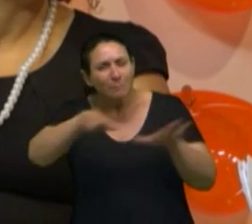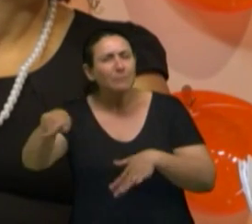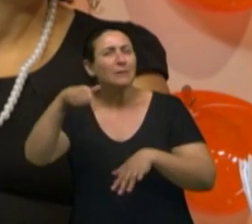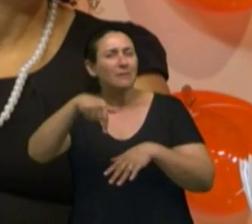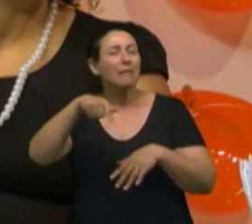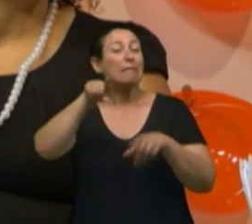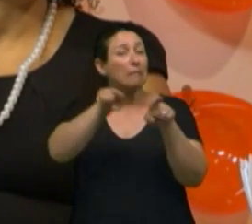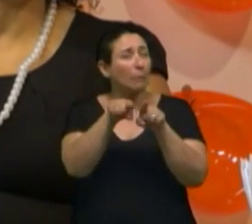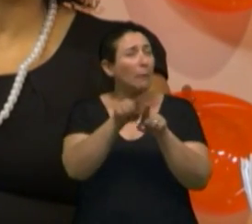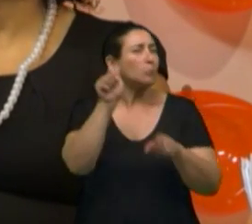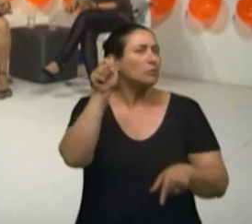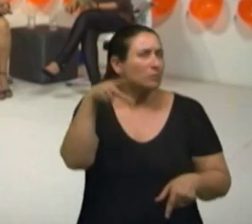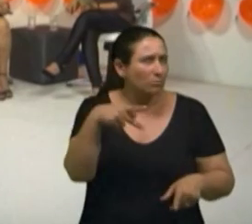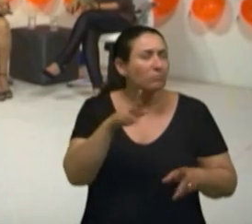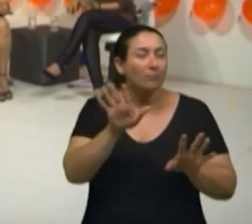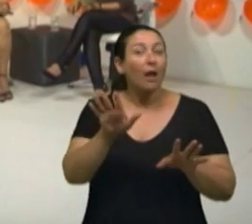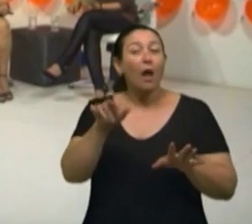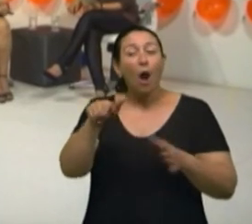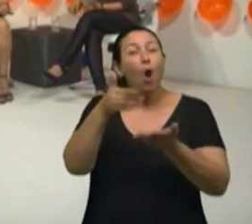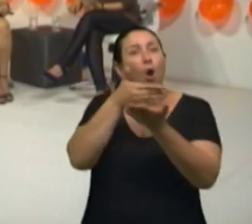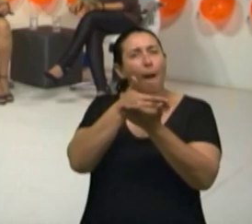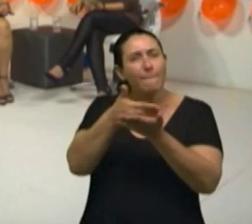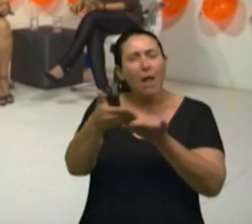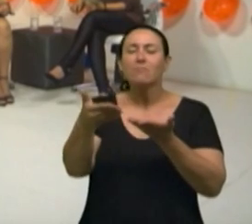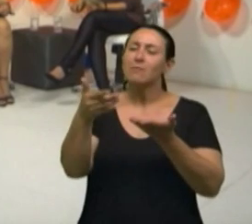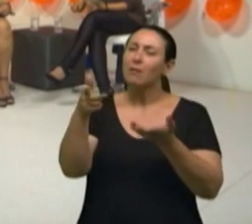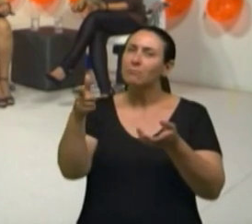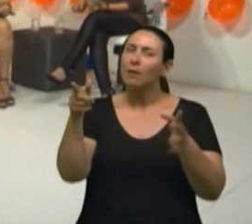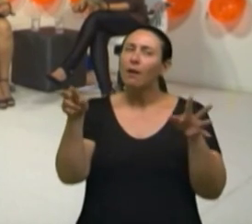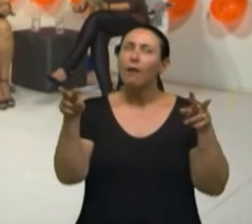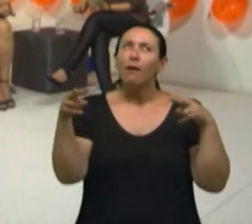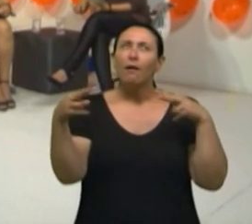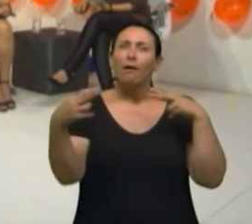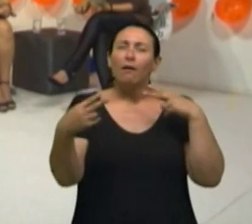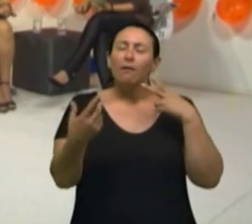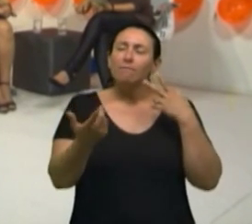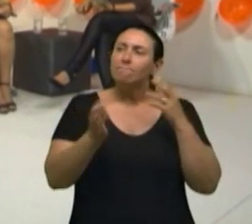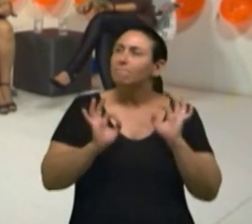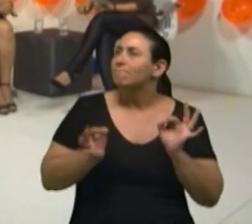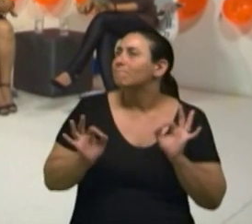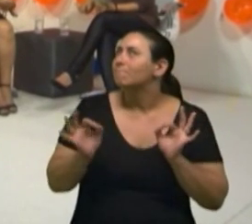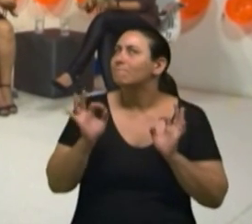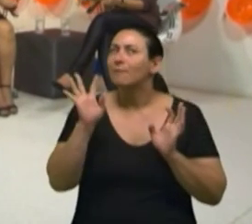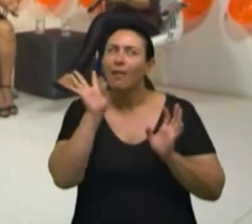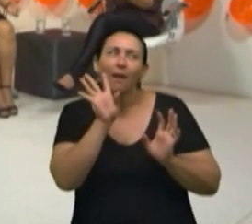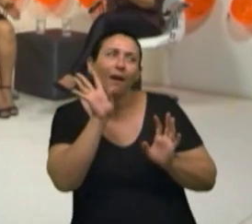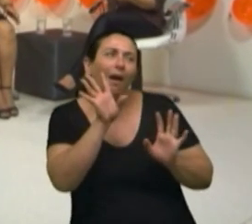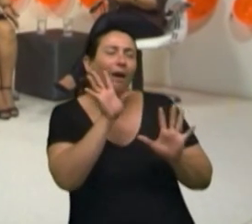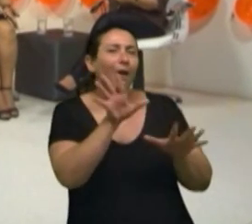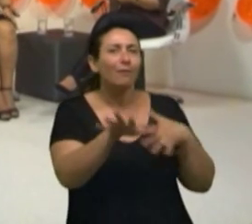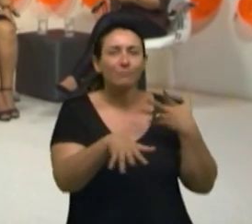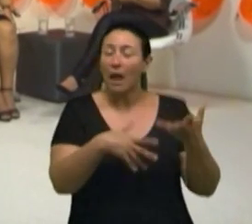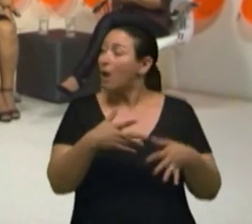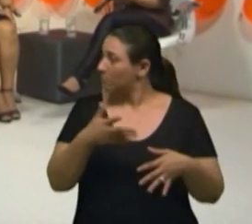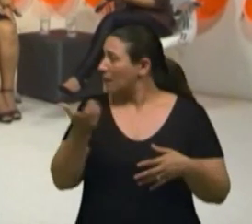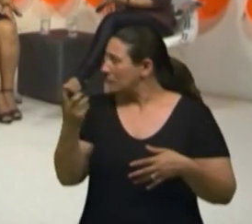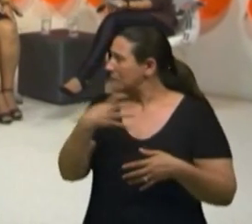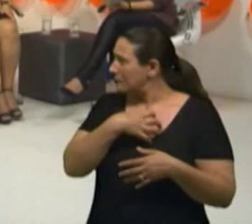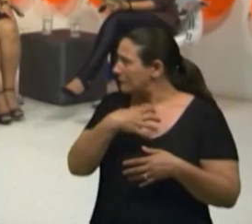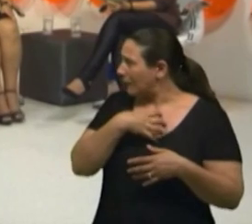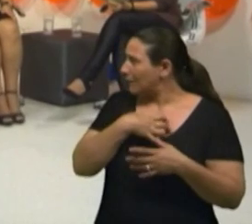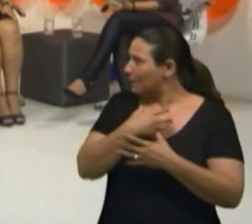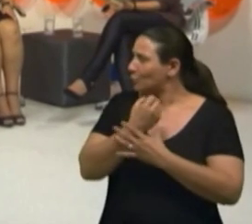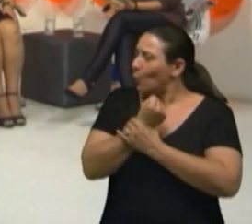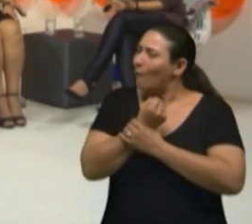também a aposentadoria, ali eles já começam a desabrochar e a mostrar, né? O que que eles estão pensando. E sentem segurança até para falar no